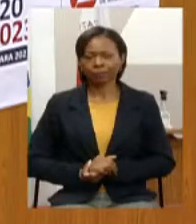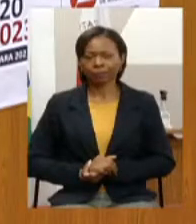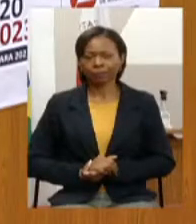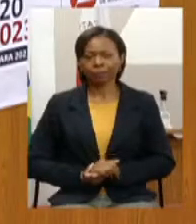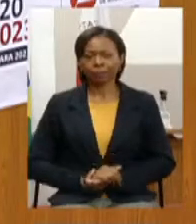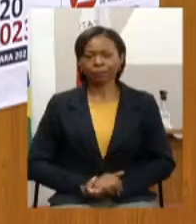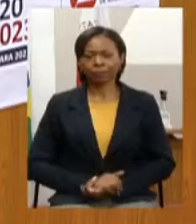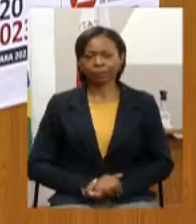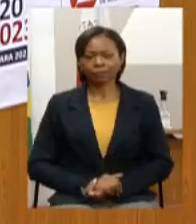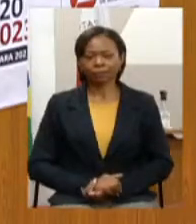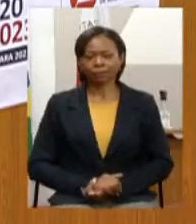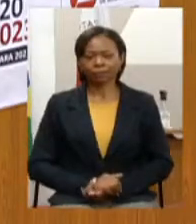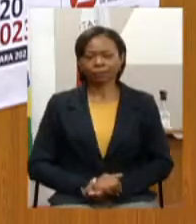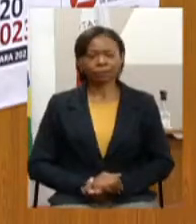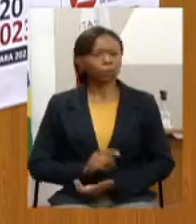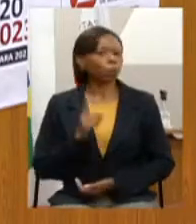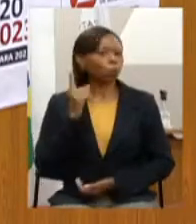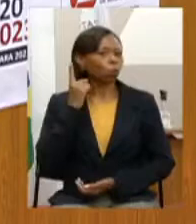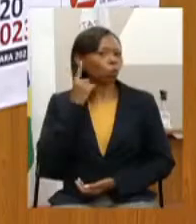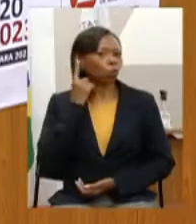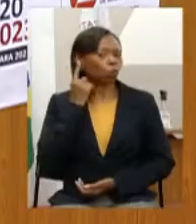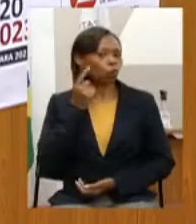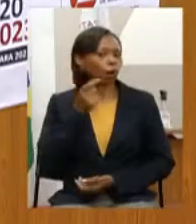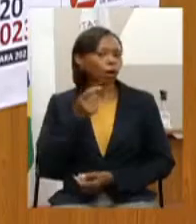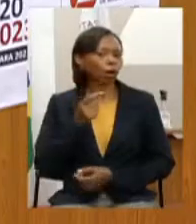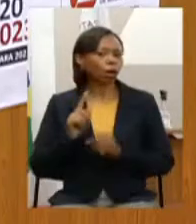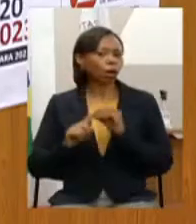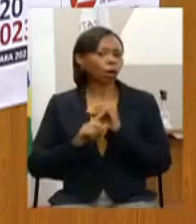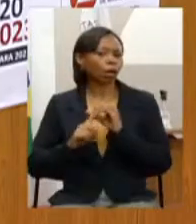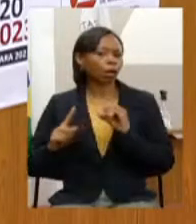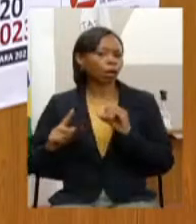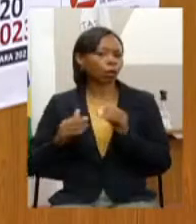o áudio seu áudio Luiz Otávio